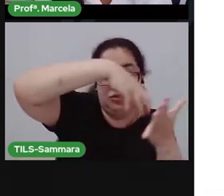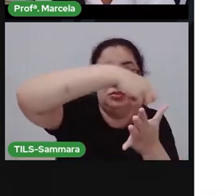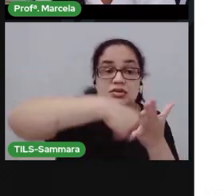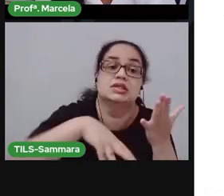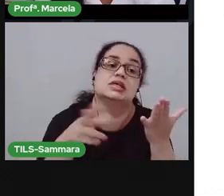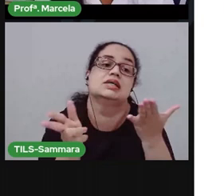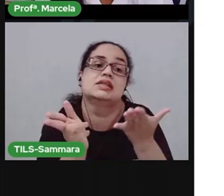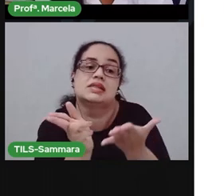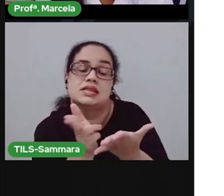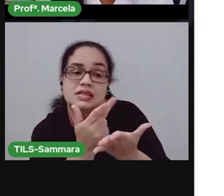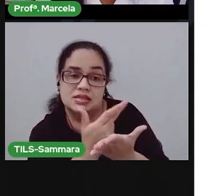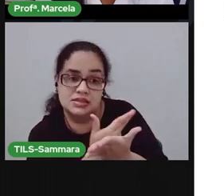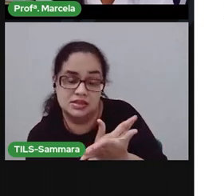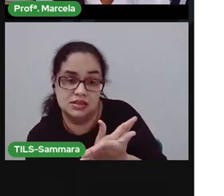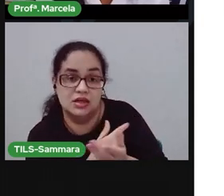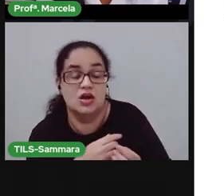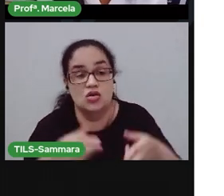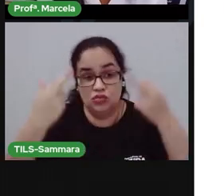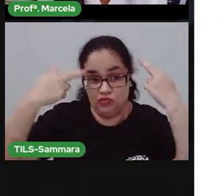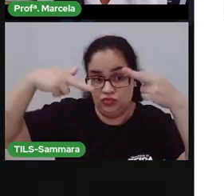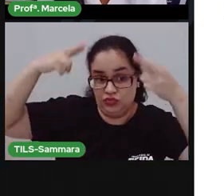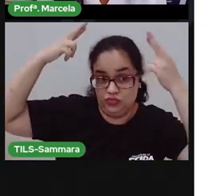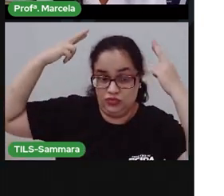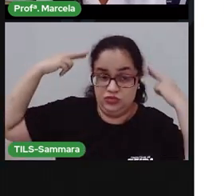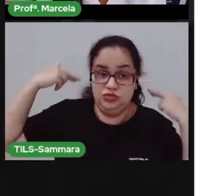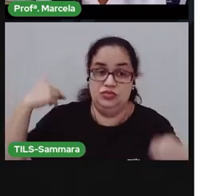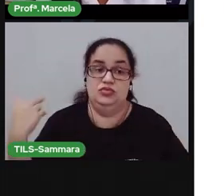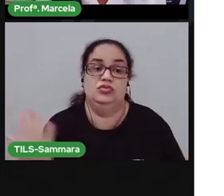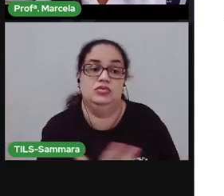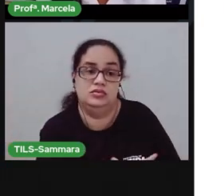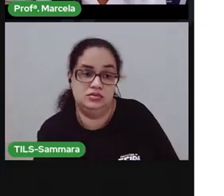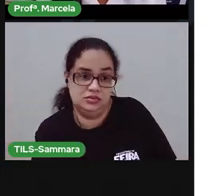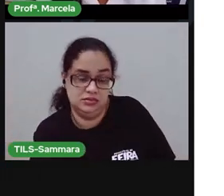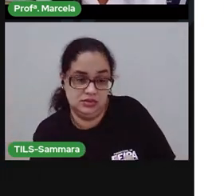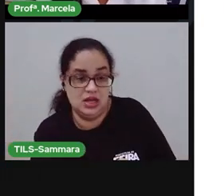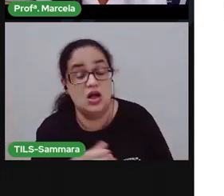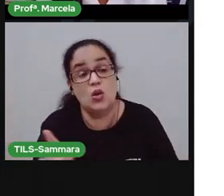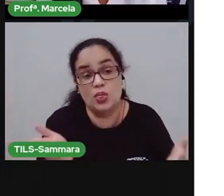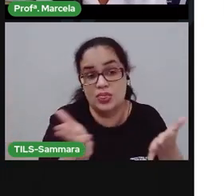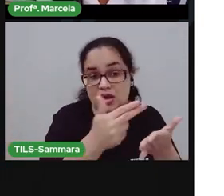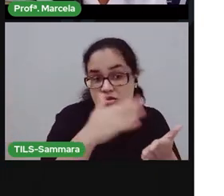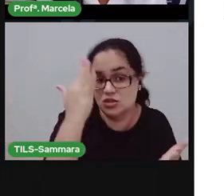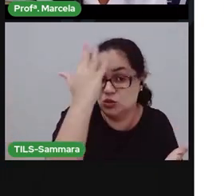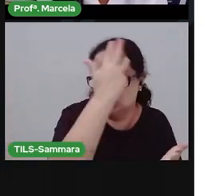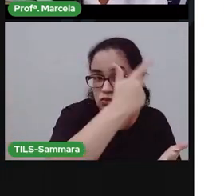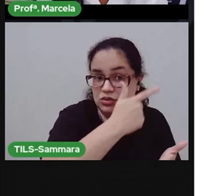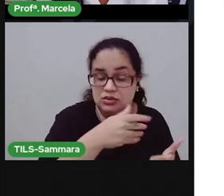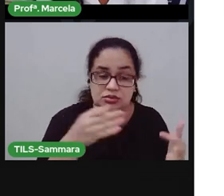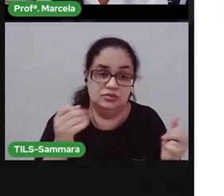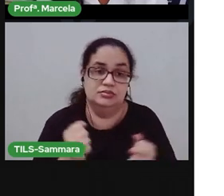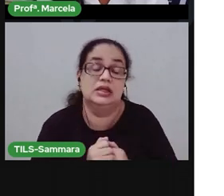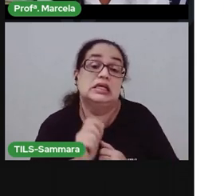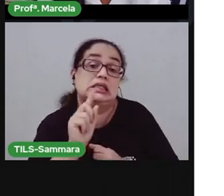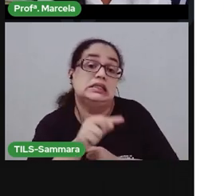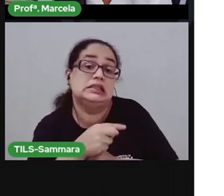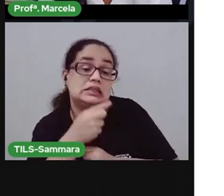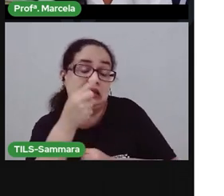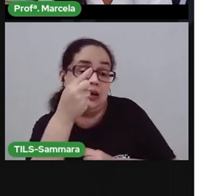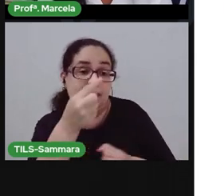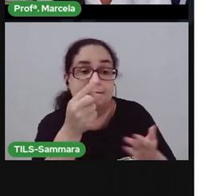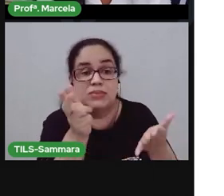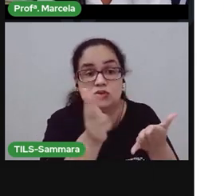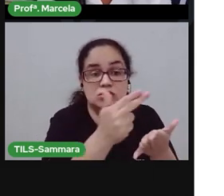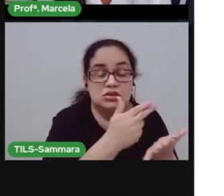desenhar a ovelha e os seus filhotes. Capricha! Depois que desenhar,